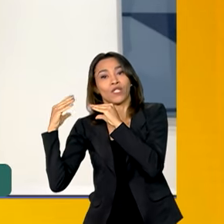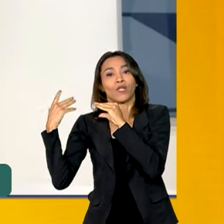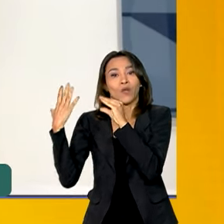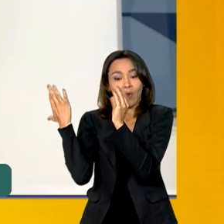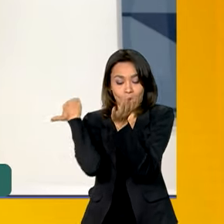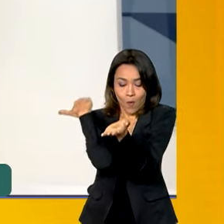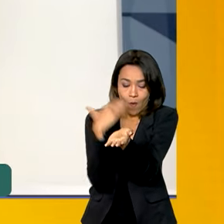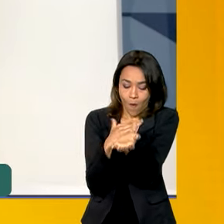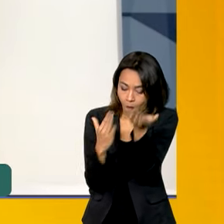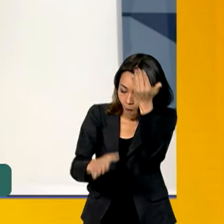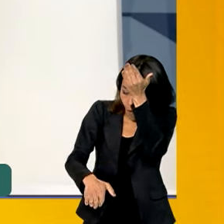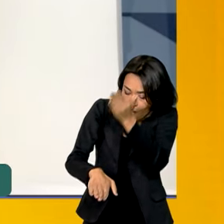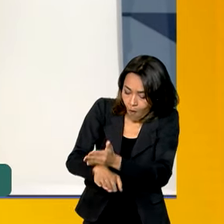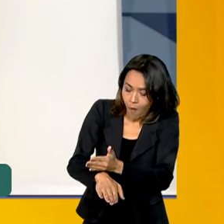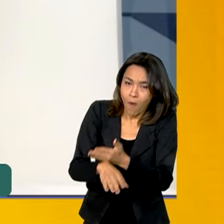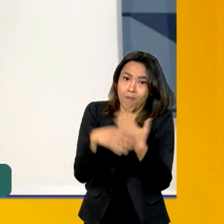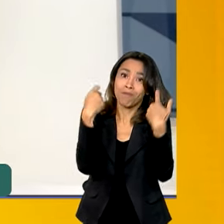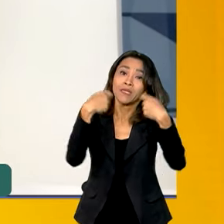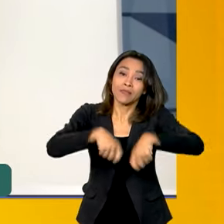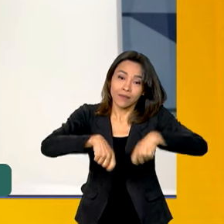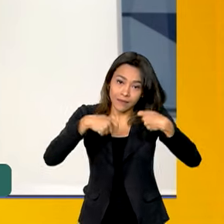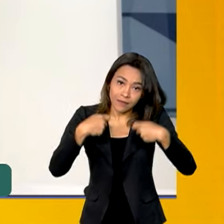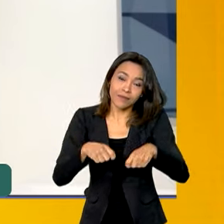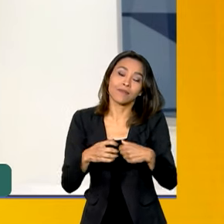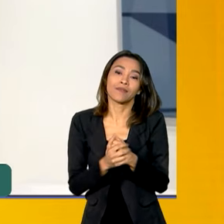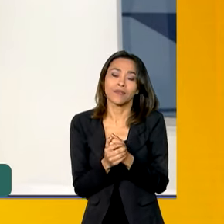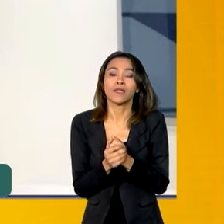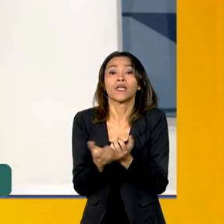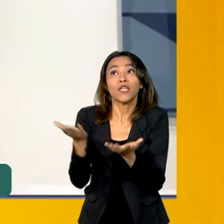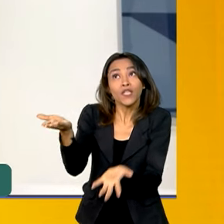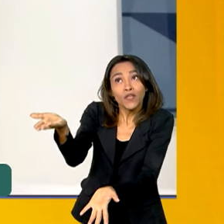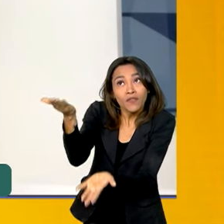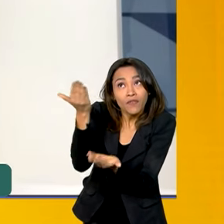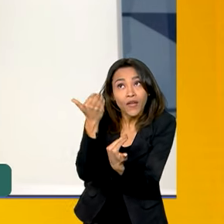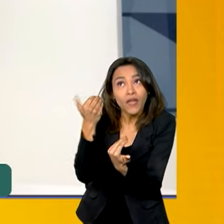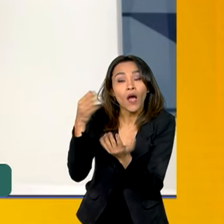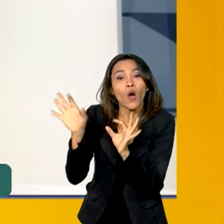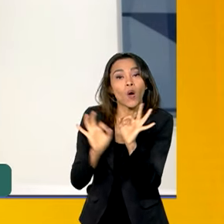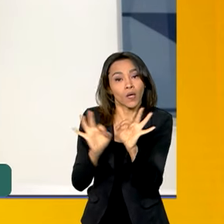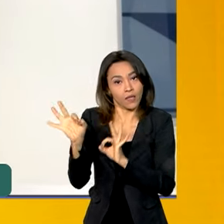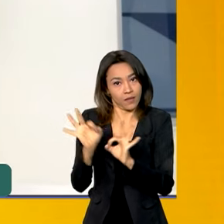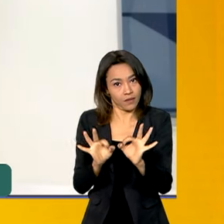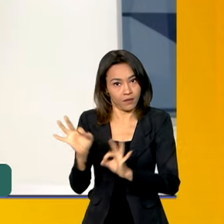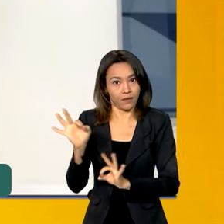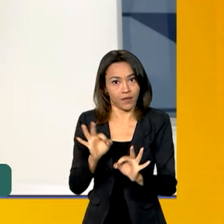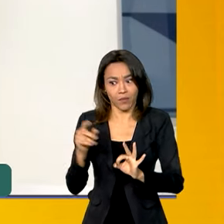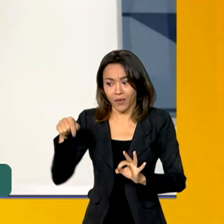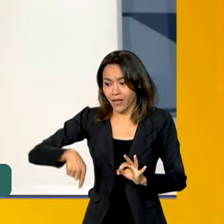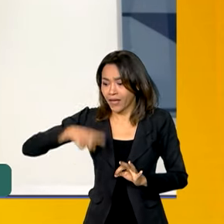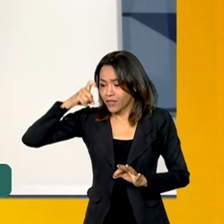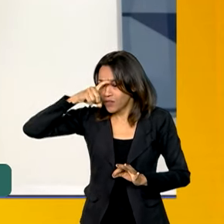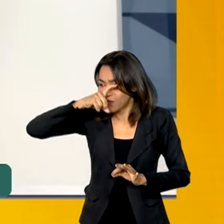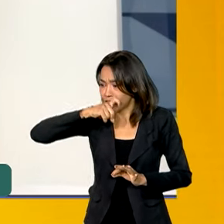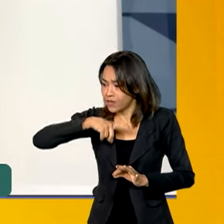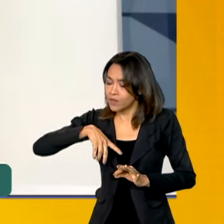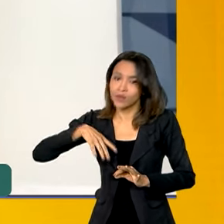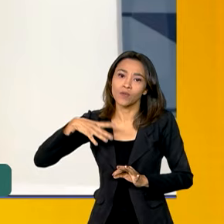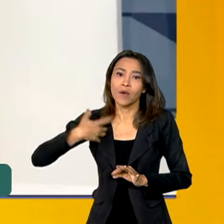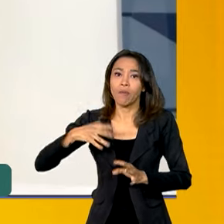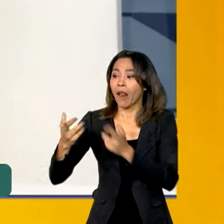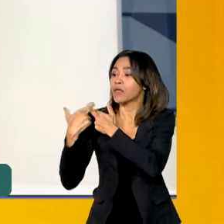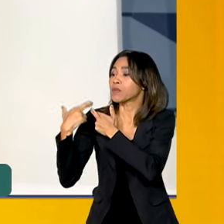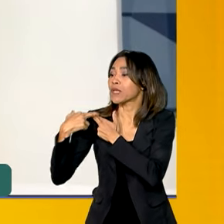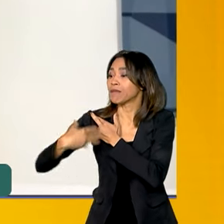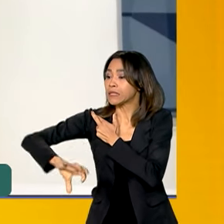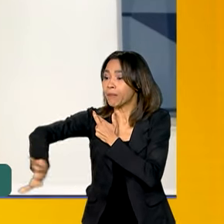importantes. Mas é claro, Vanessa, a gente pede que essas doações também venham de uma forma desorganizada. Aqui nós temos muita dificuldade de pessoas também para fazer a